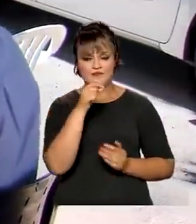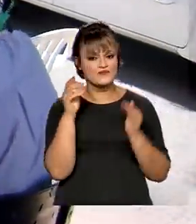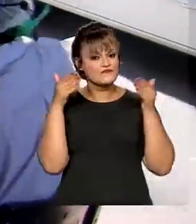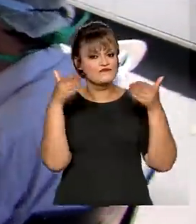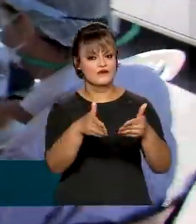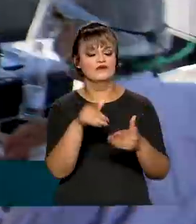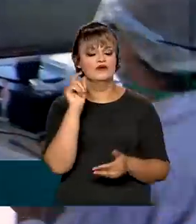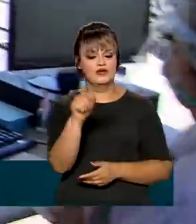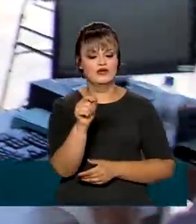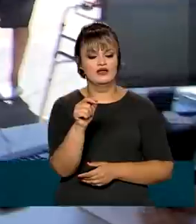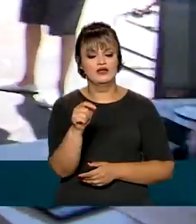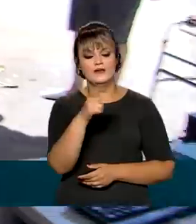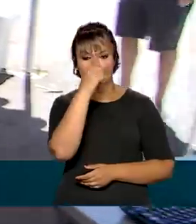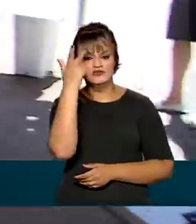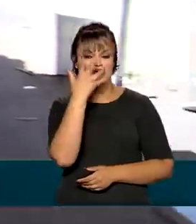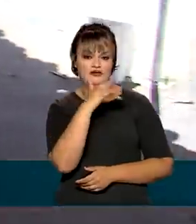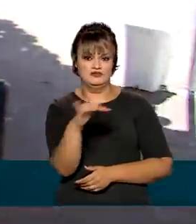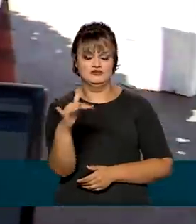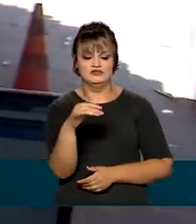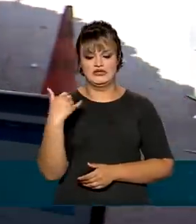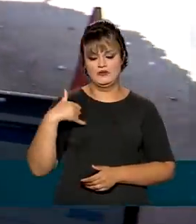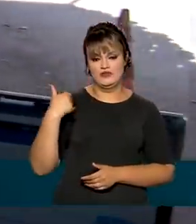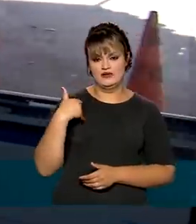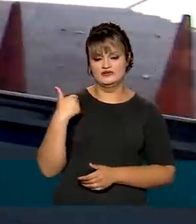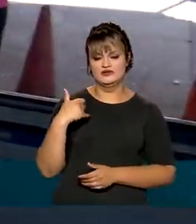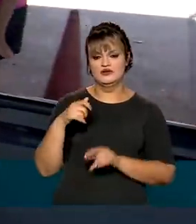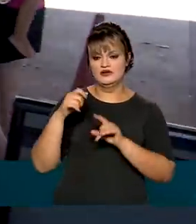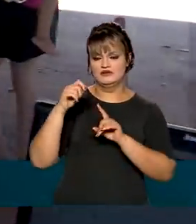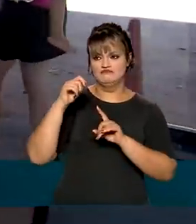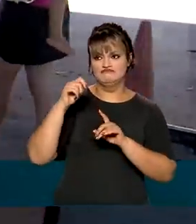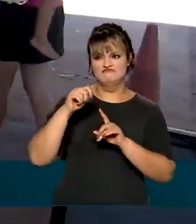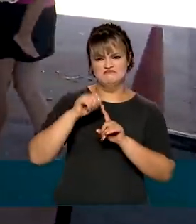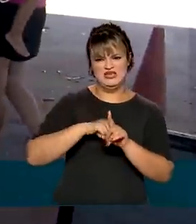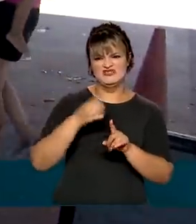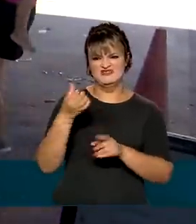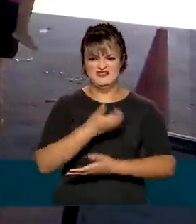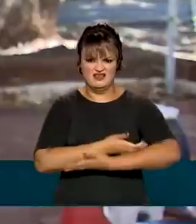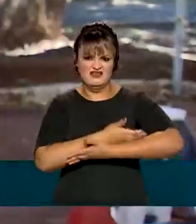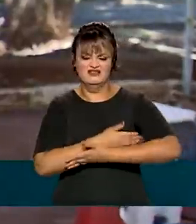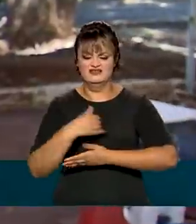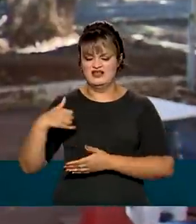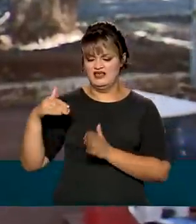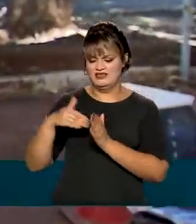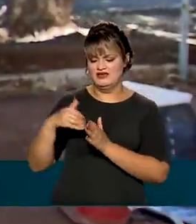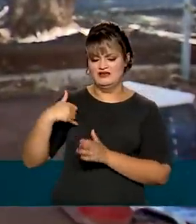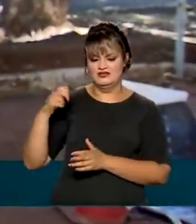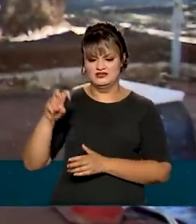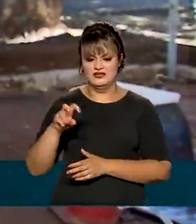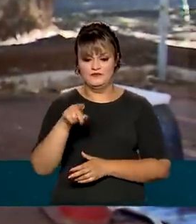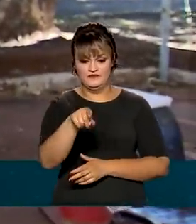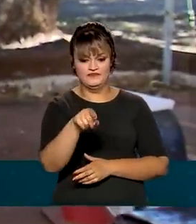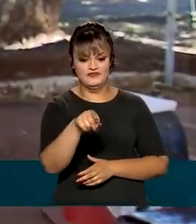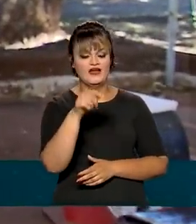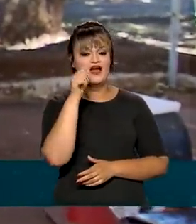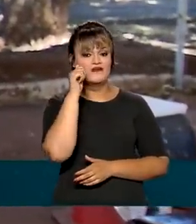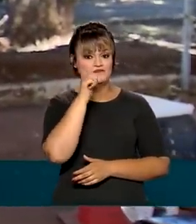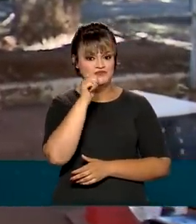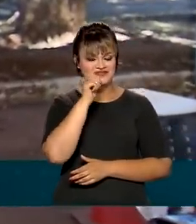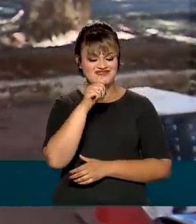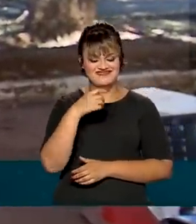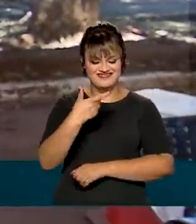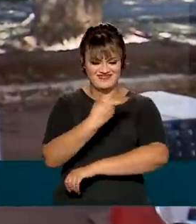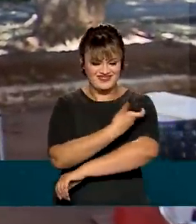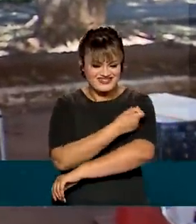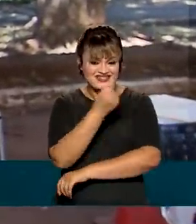continua sendo público infantil, com idades entre seis meses e cinco anos. O Ramon trouxe a filha Cecília para